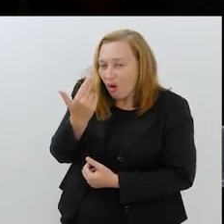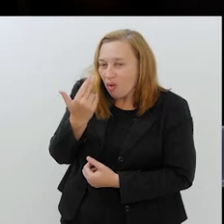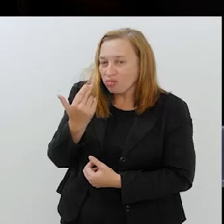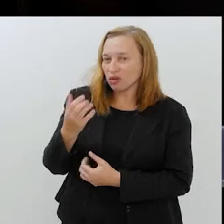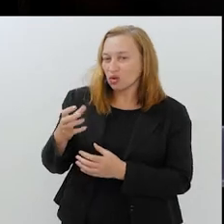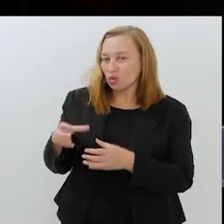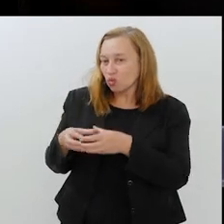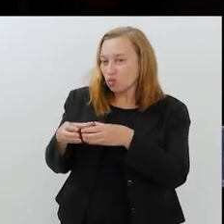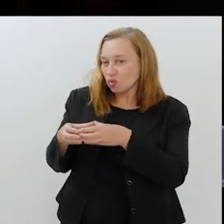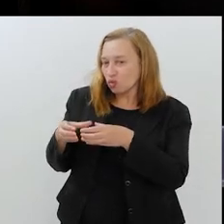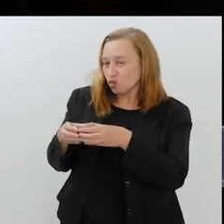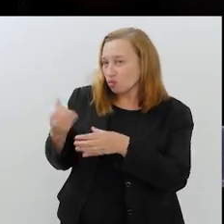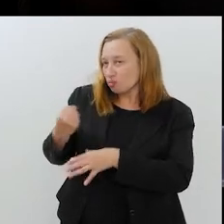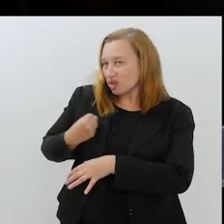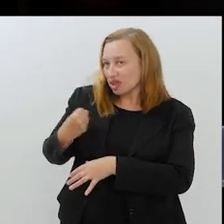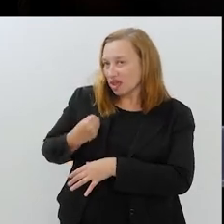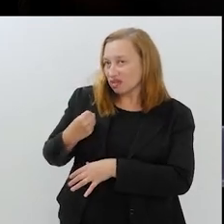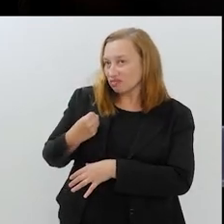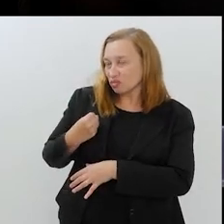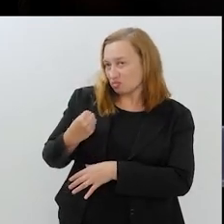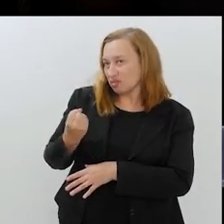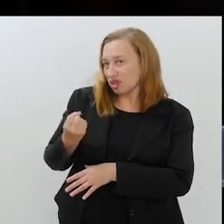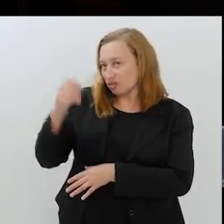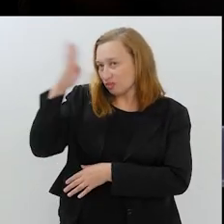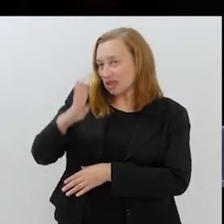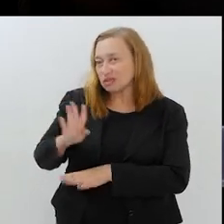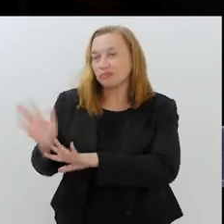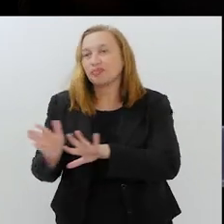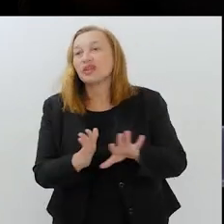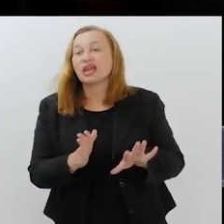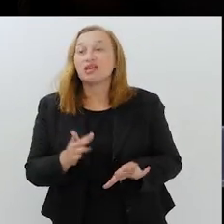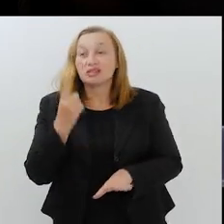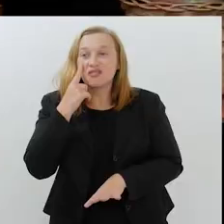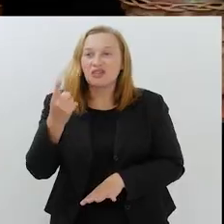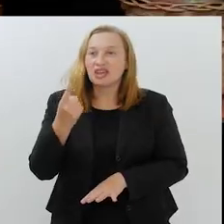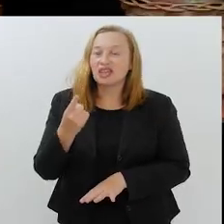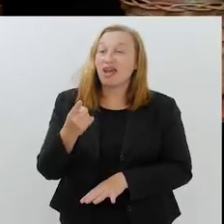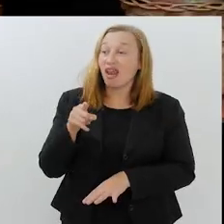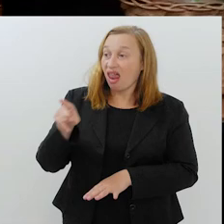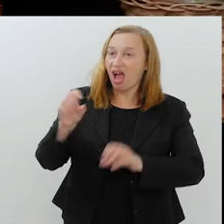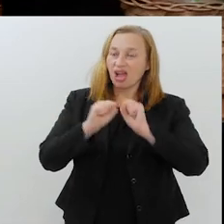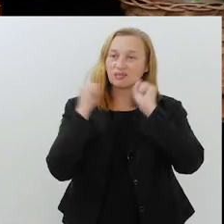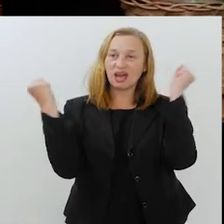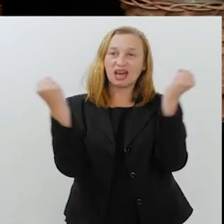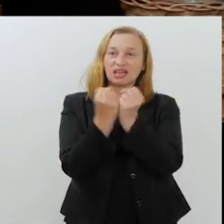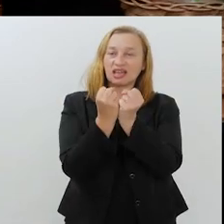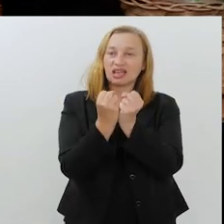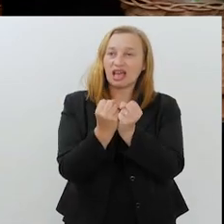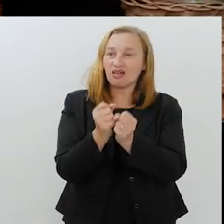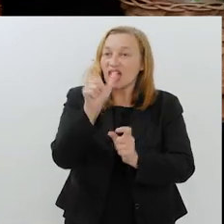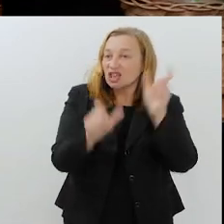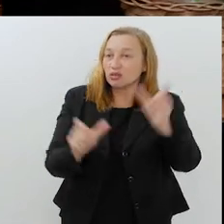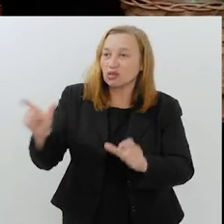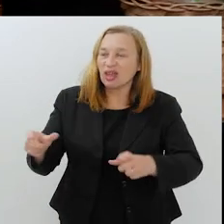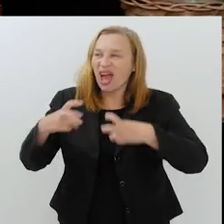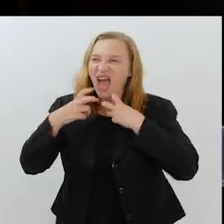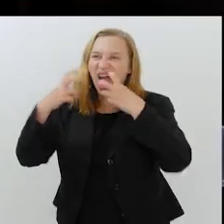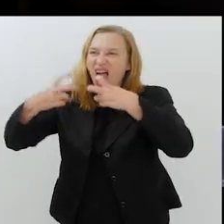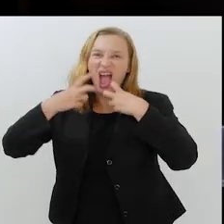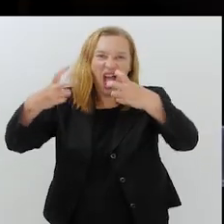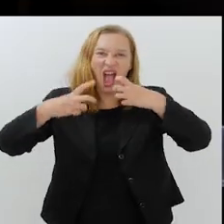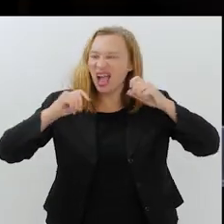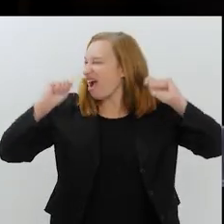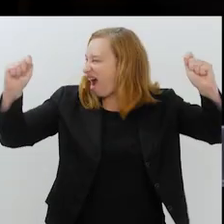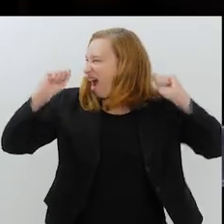minoria no Brasil, né? Então, você imagina, indo no Maracanã, onde as pessoas estão lá para festejar, gritar, vibrar e tudo,